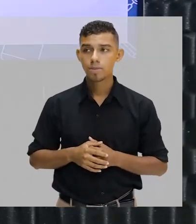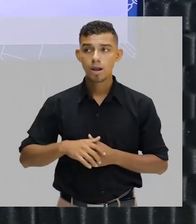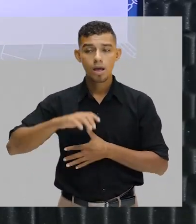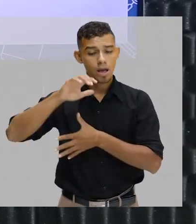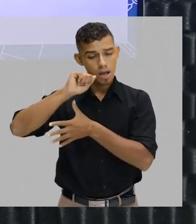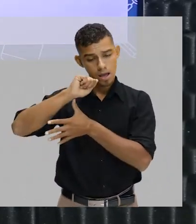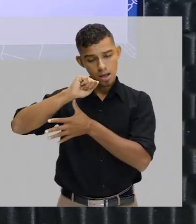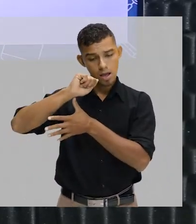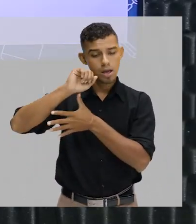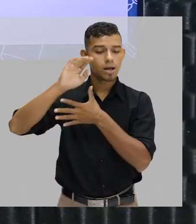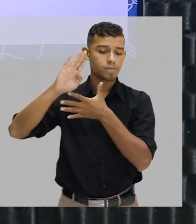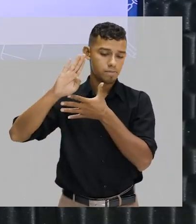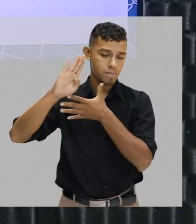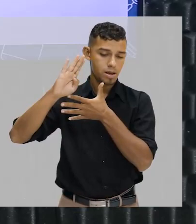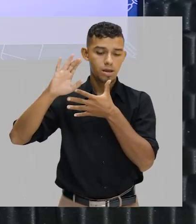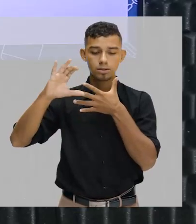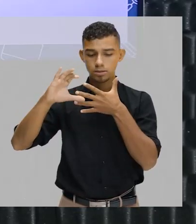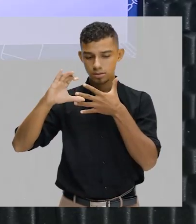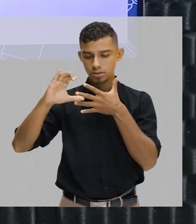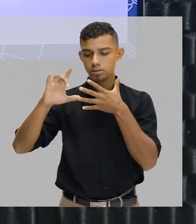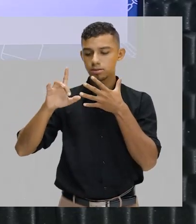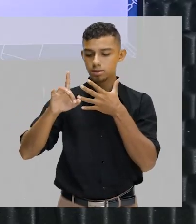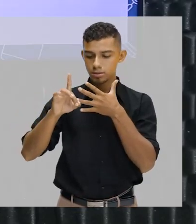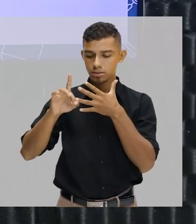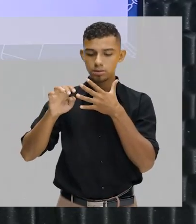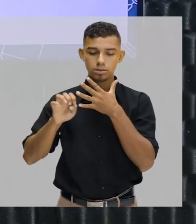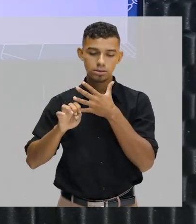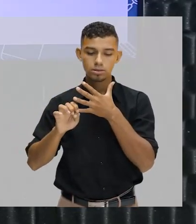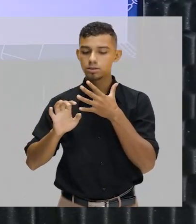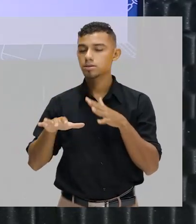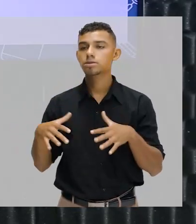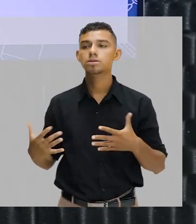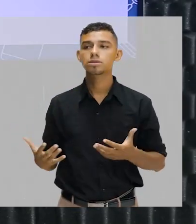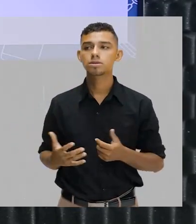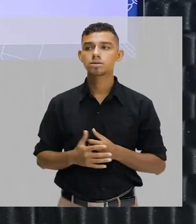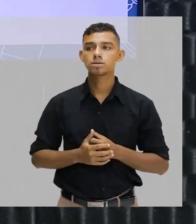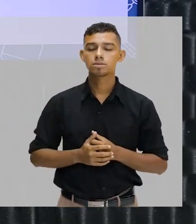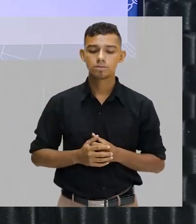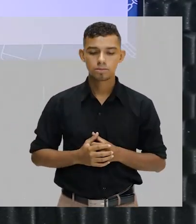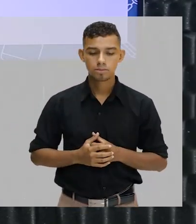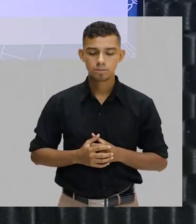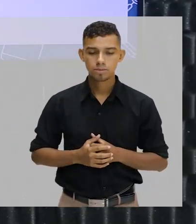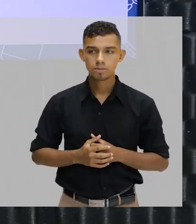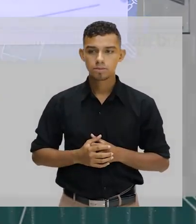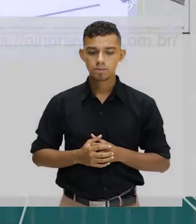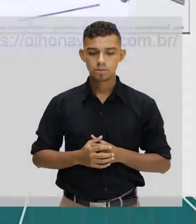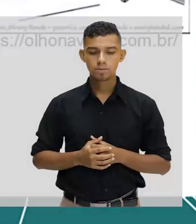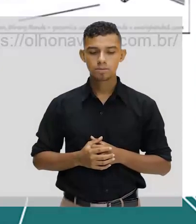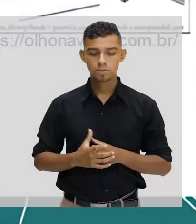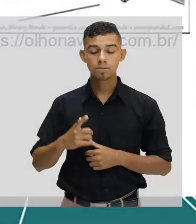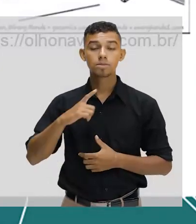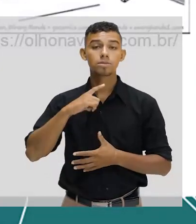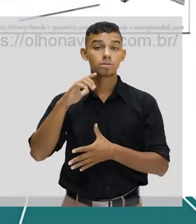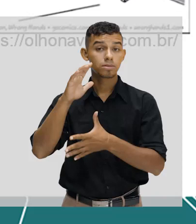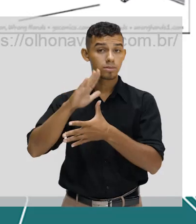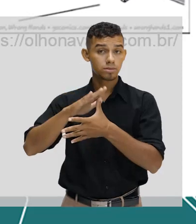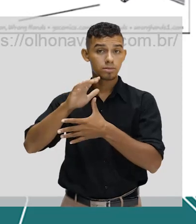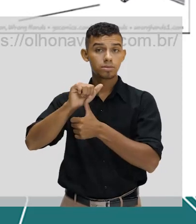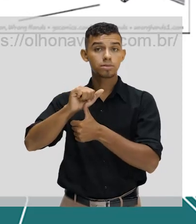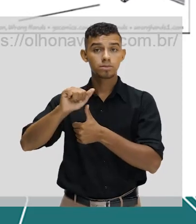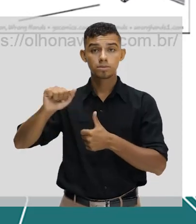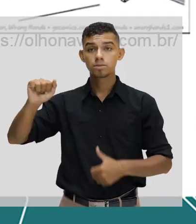overwork, deteriorate, mistreat or incriminate, tá? Aqui eu tenho como exemplo,